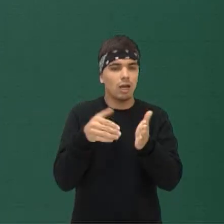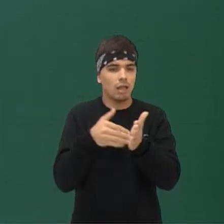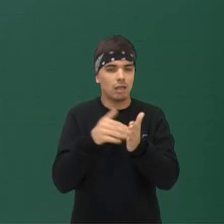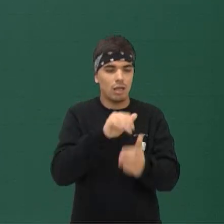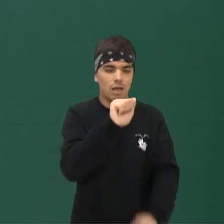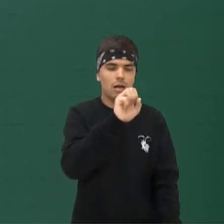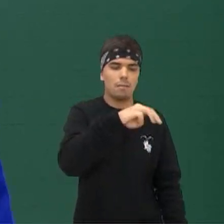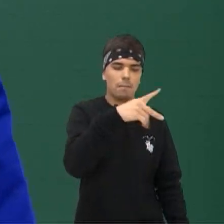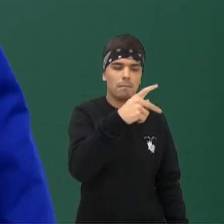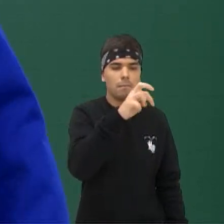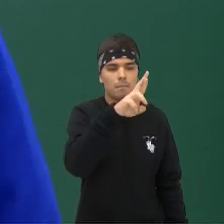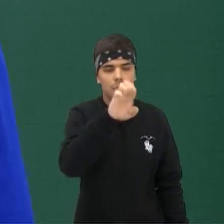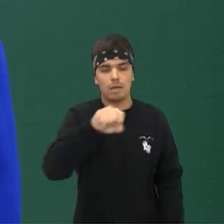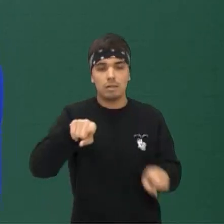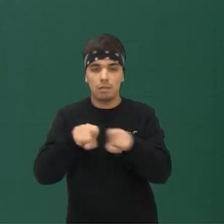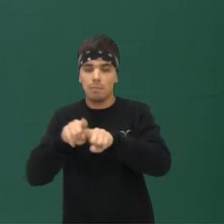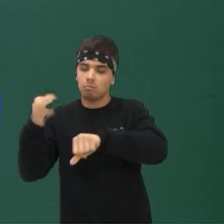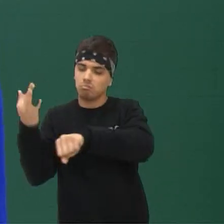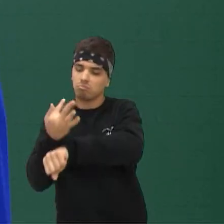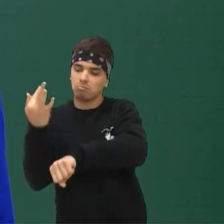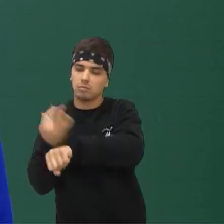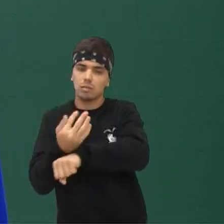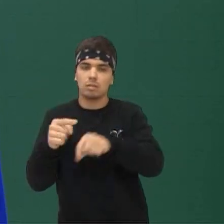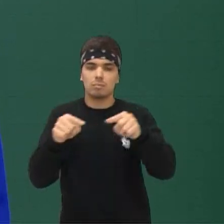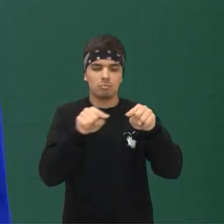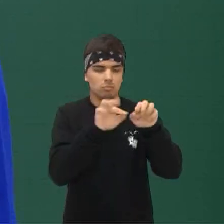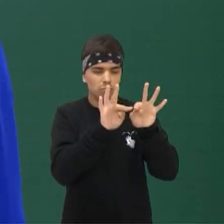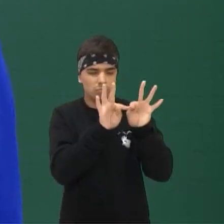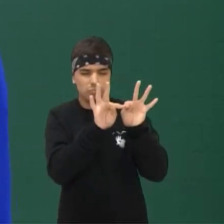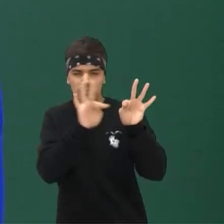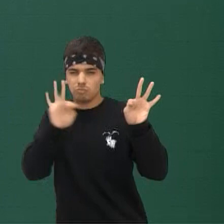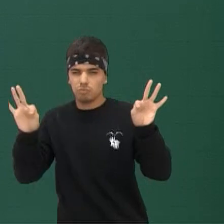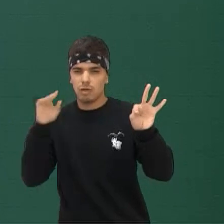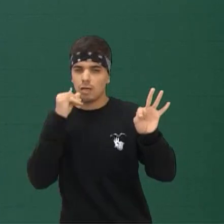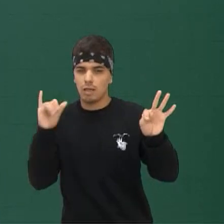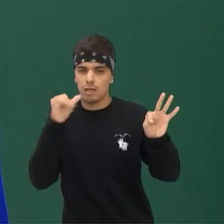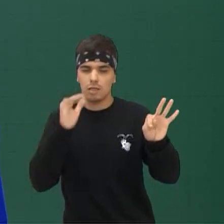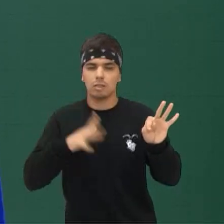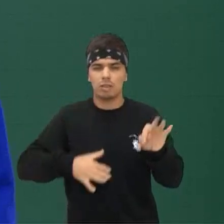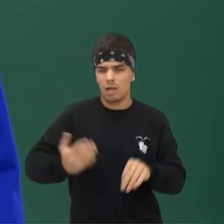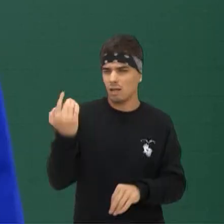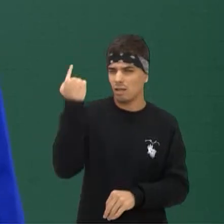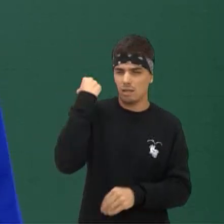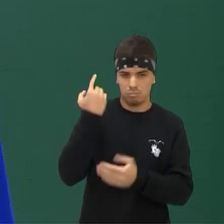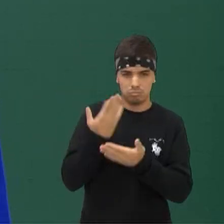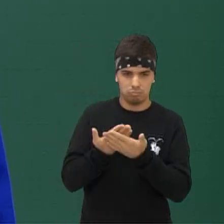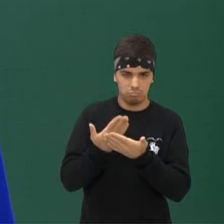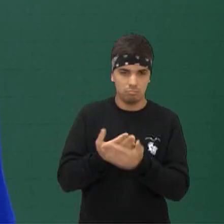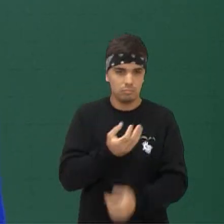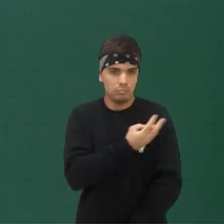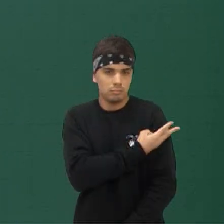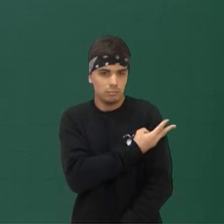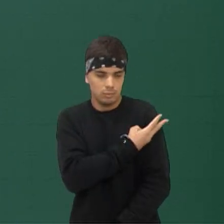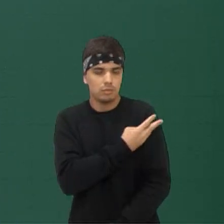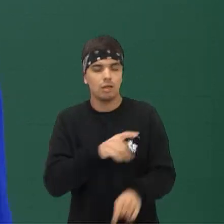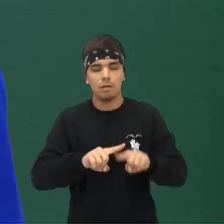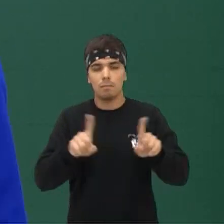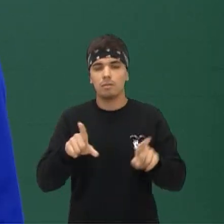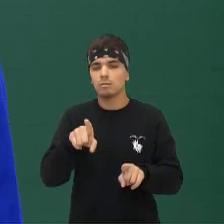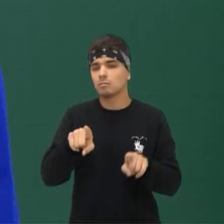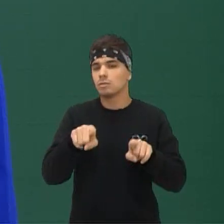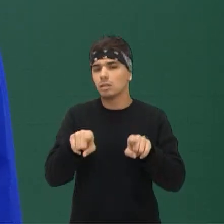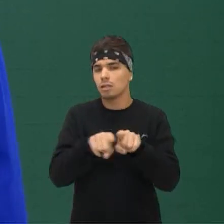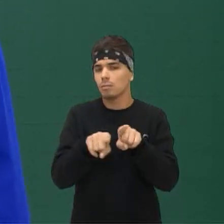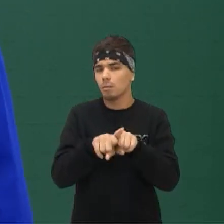amperagem, resistência, tensão elétrica Que acabamos trabalhando lá no conteúdo do terceiro ano Mas essa ideia da eletricidade que você tem